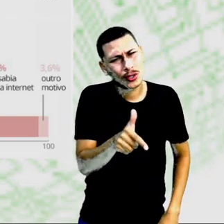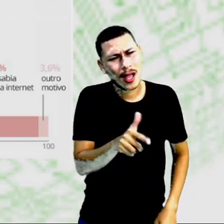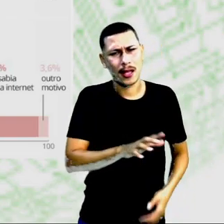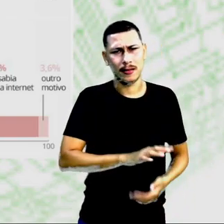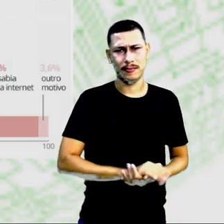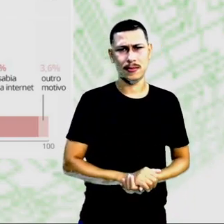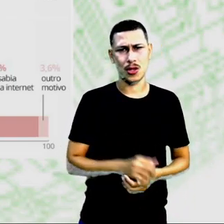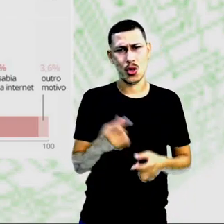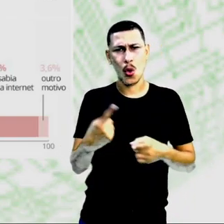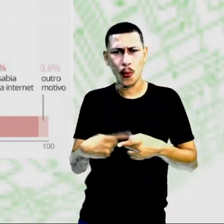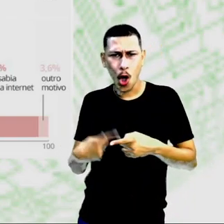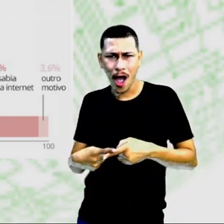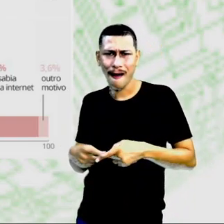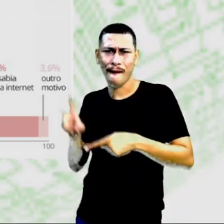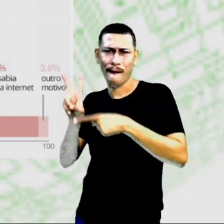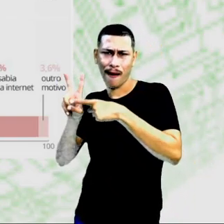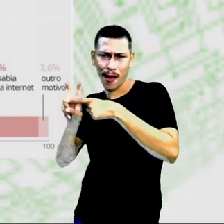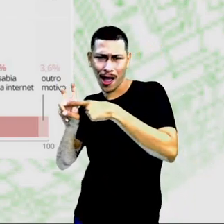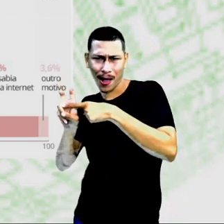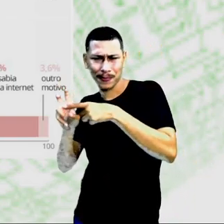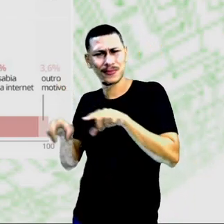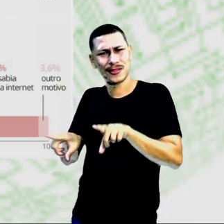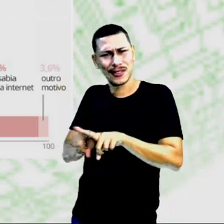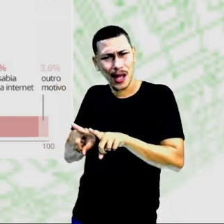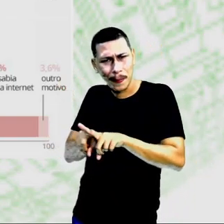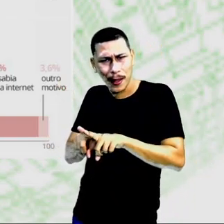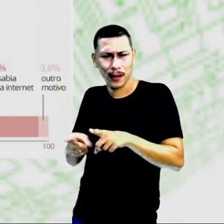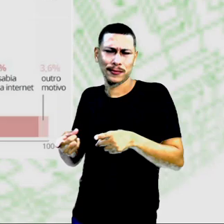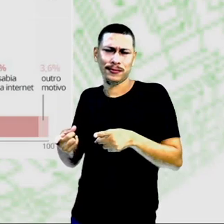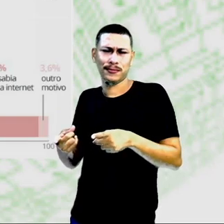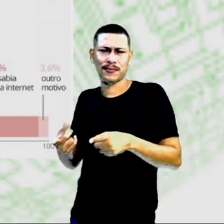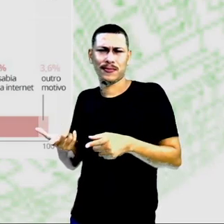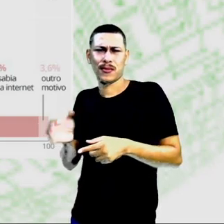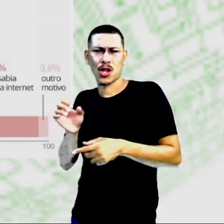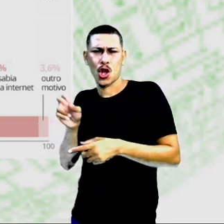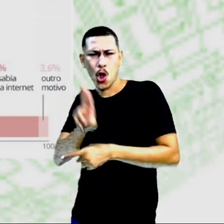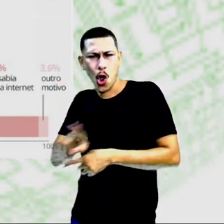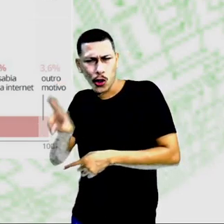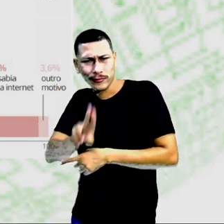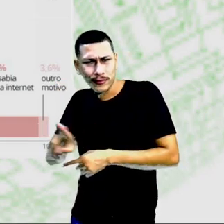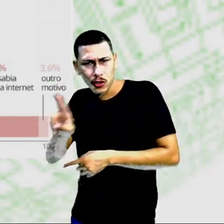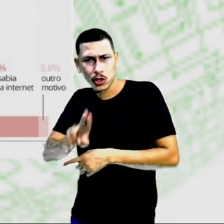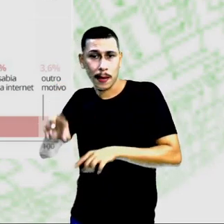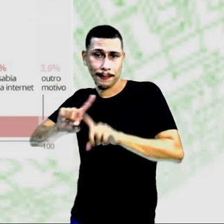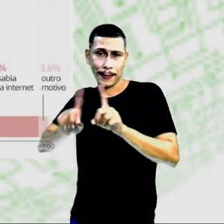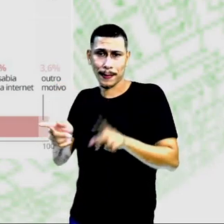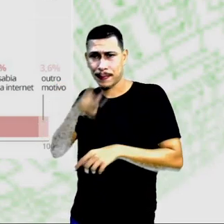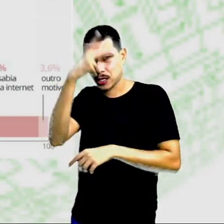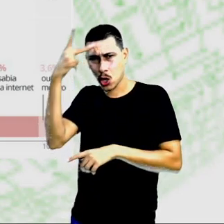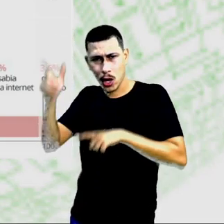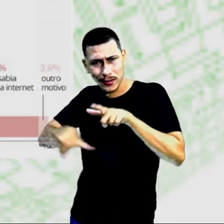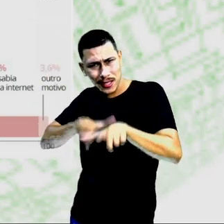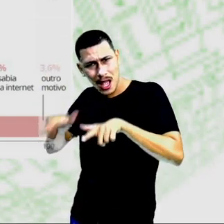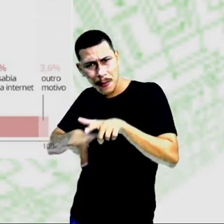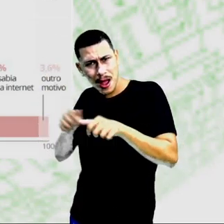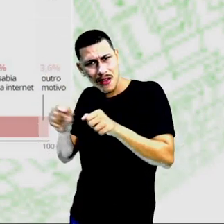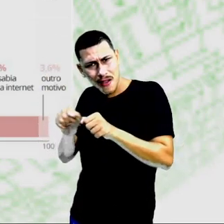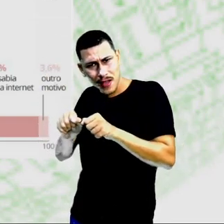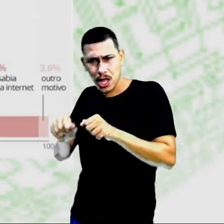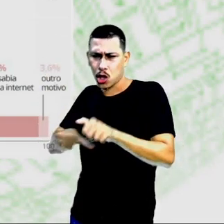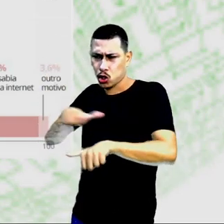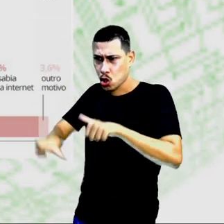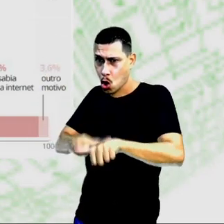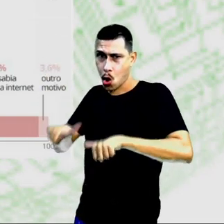aplicativos... Hoje em dia eu tenho um determinado aplicativo, só que as pessoas que trabalham com isso, eles vão fazendo com que eles fiquem